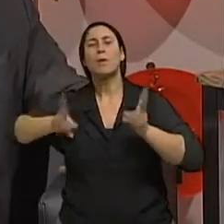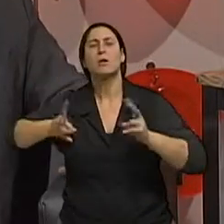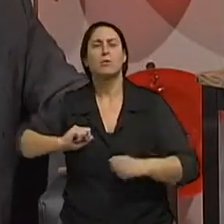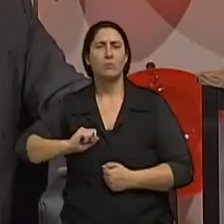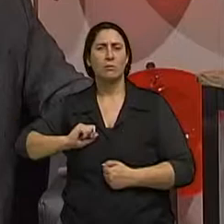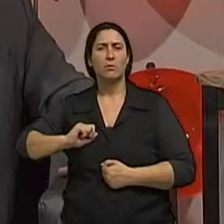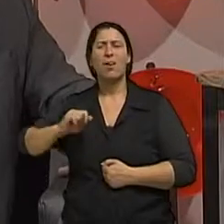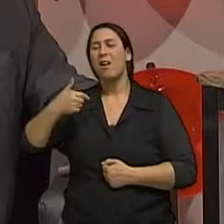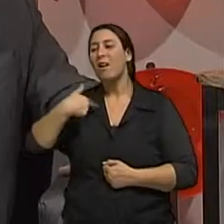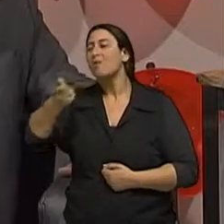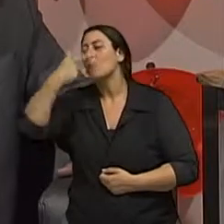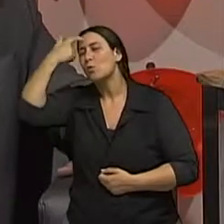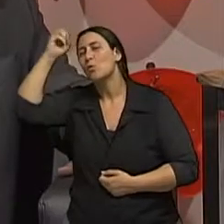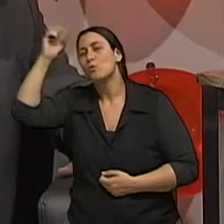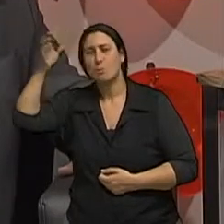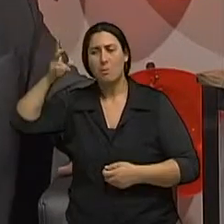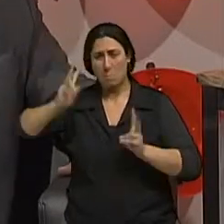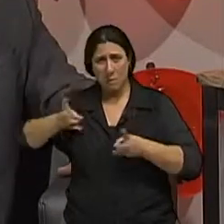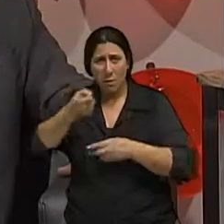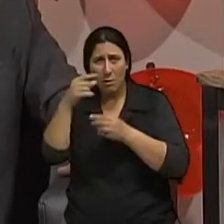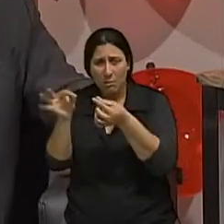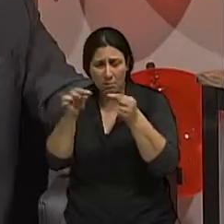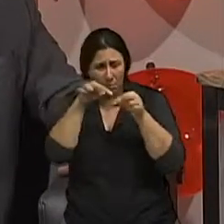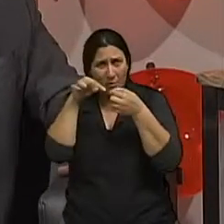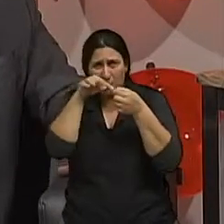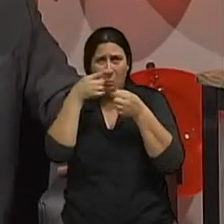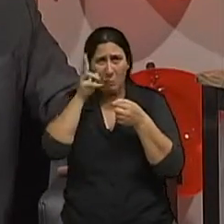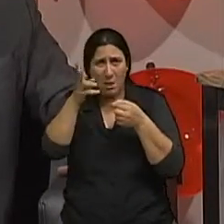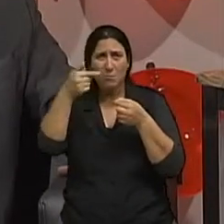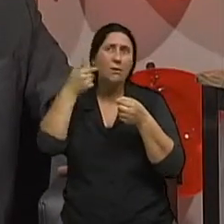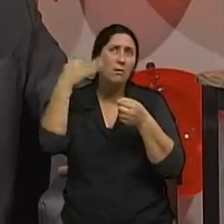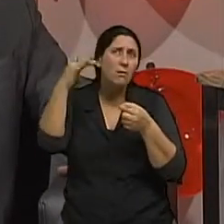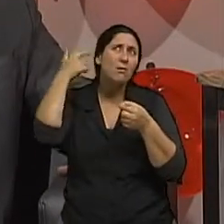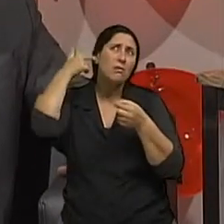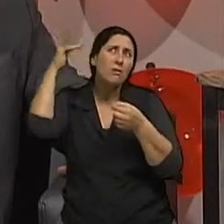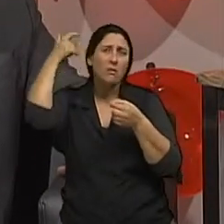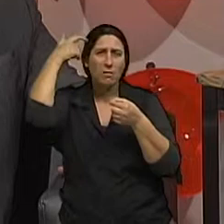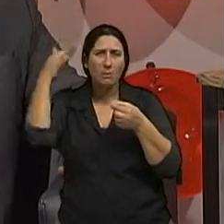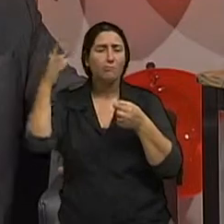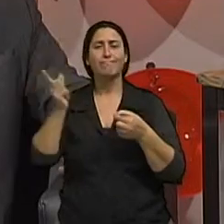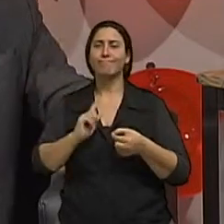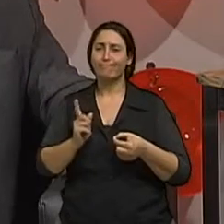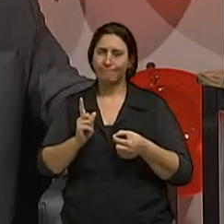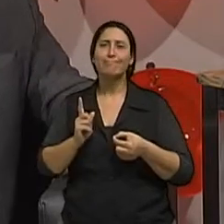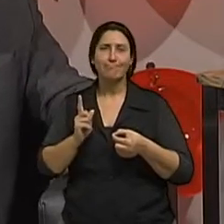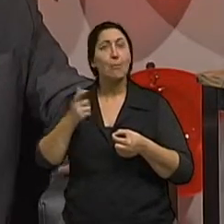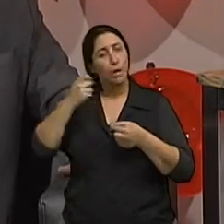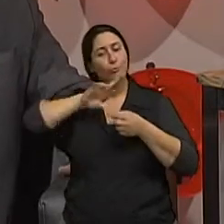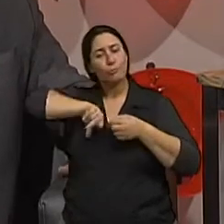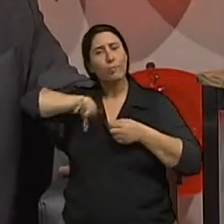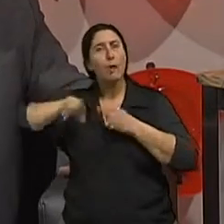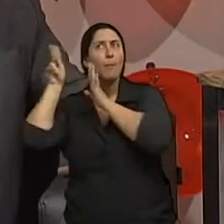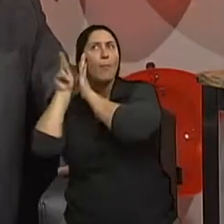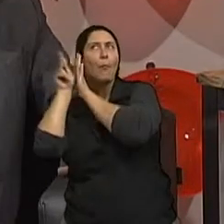mesma medicação para um ou para outro paciente conforme aquele paciente existem hoje remédios que a gente chama